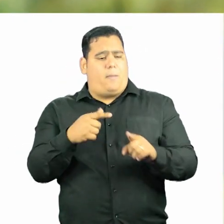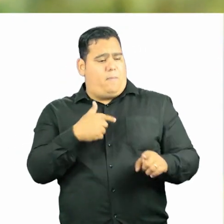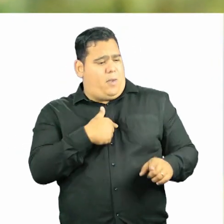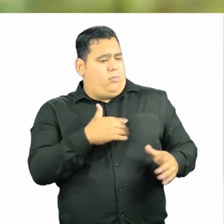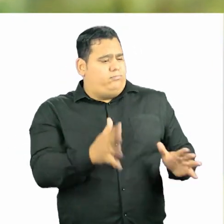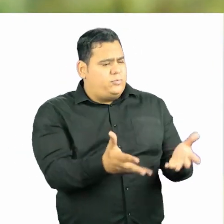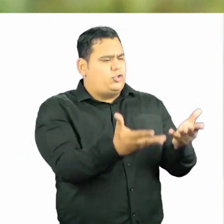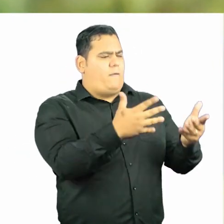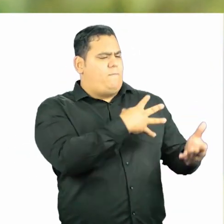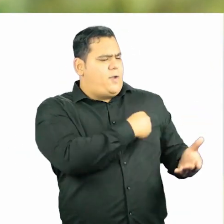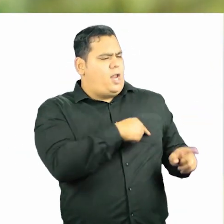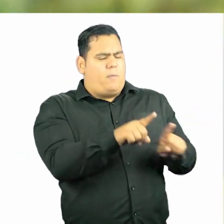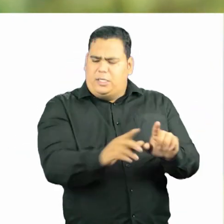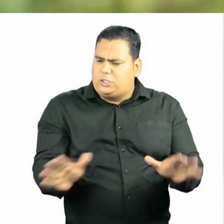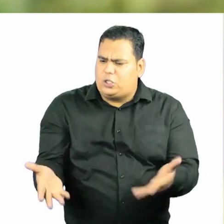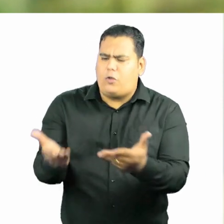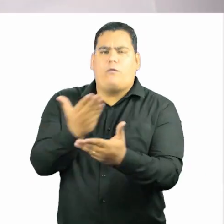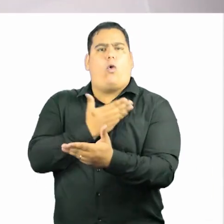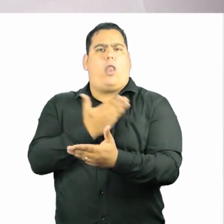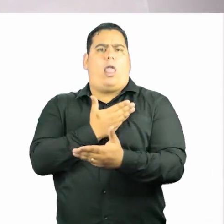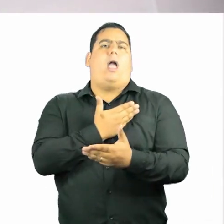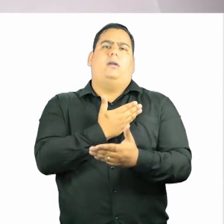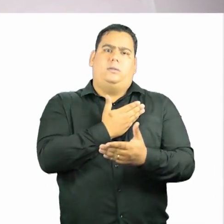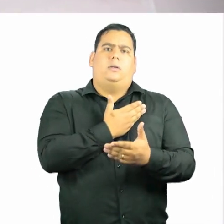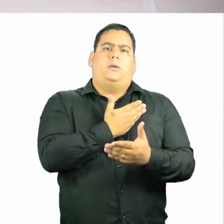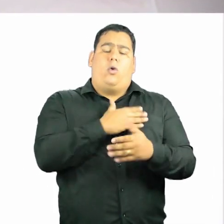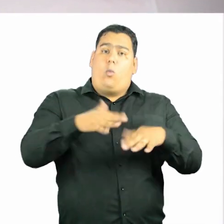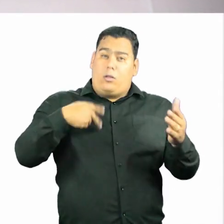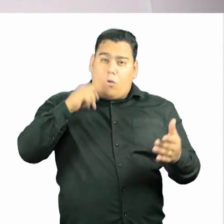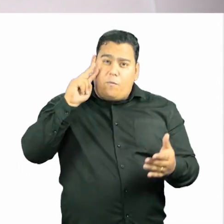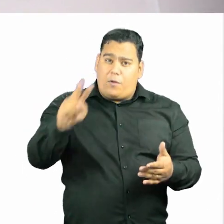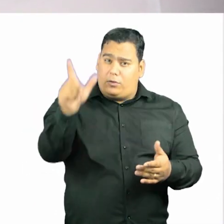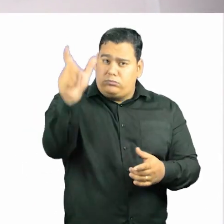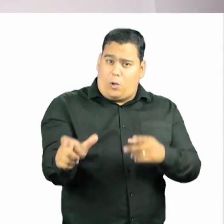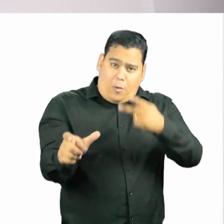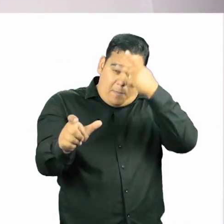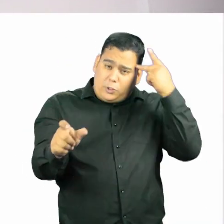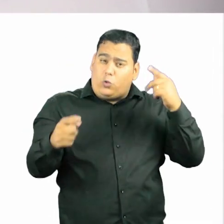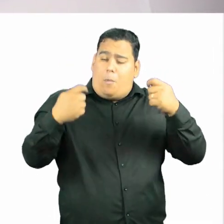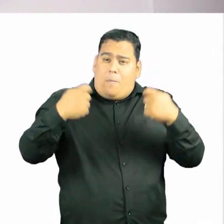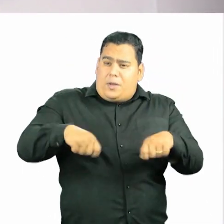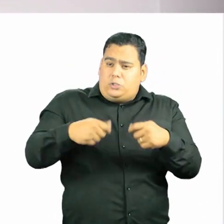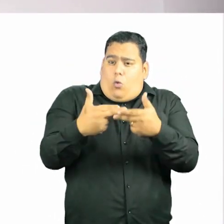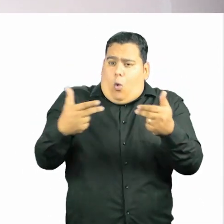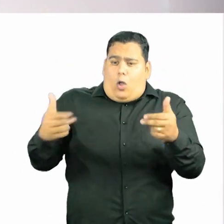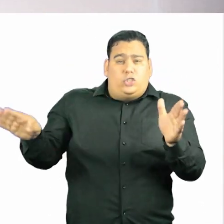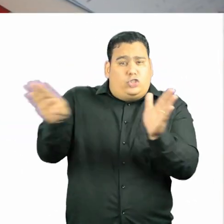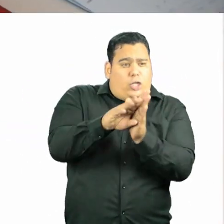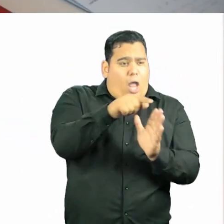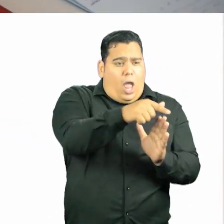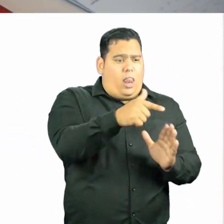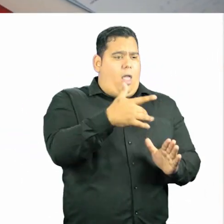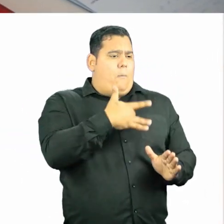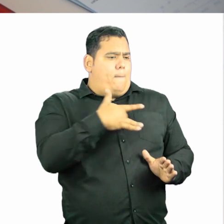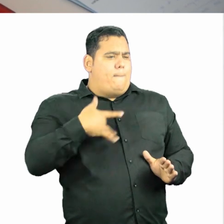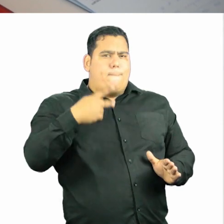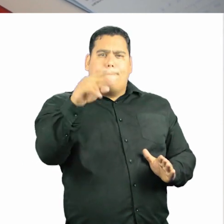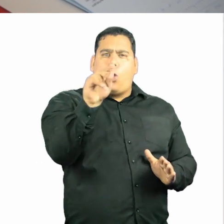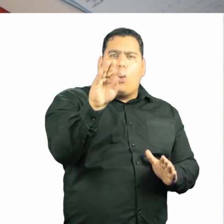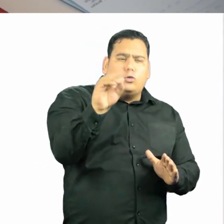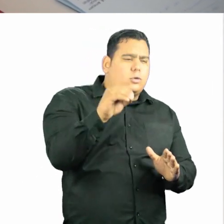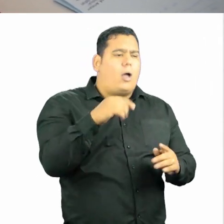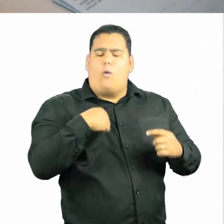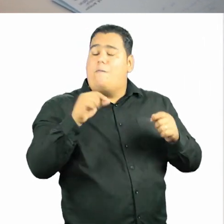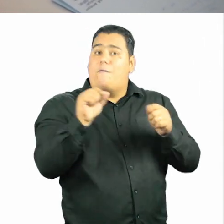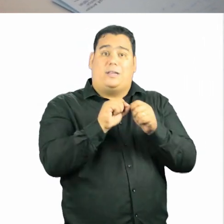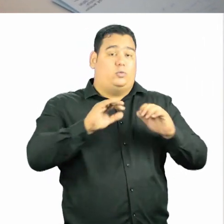incentivo meus colegas nunca desistir. Quando eu vejo uma pessoa que precisa de alguma coisa, chega na unidade, um exame, alterado alguma coisa, a gente